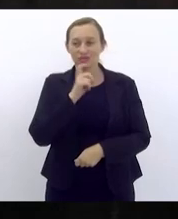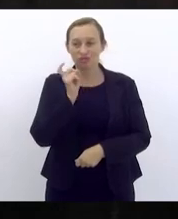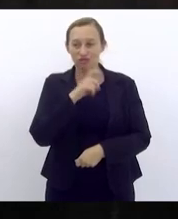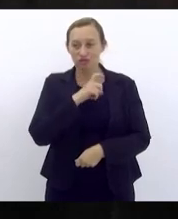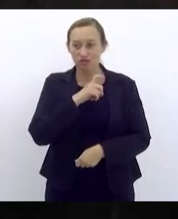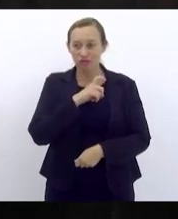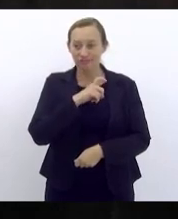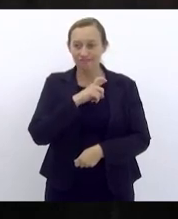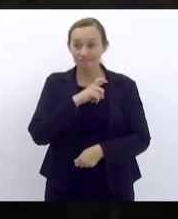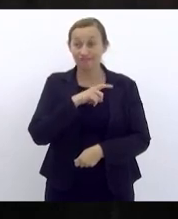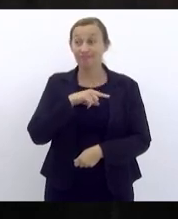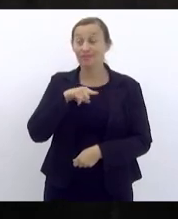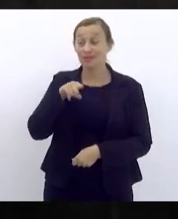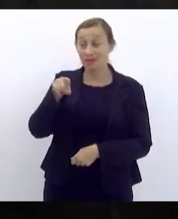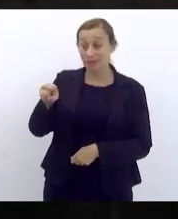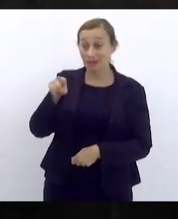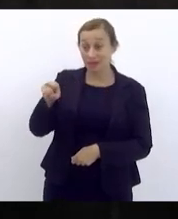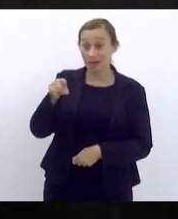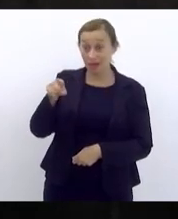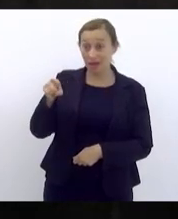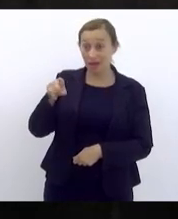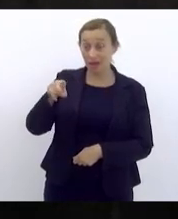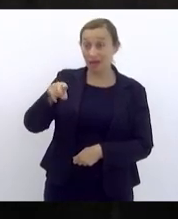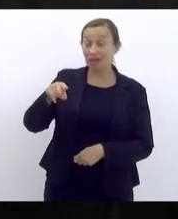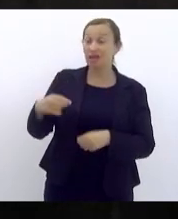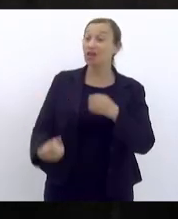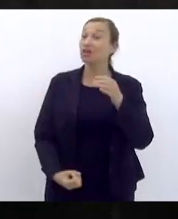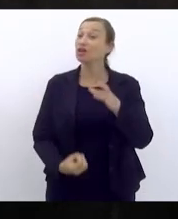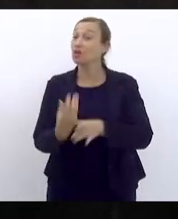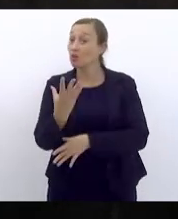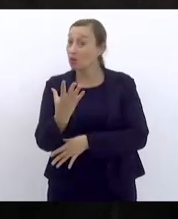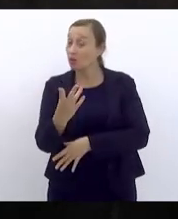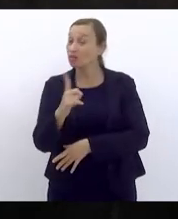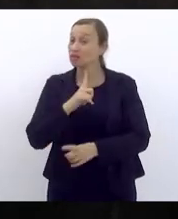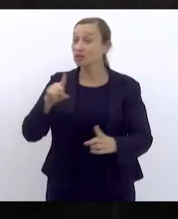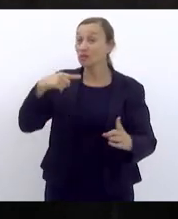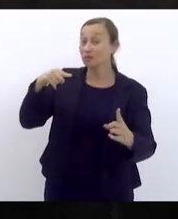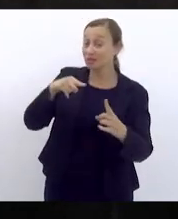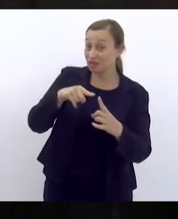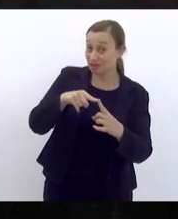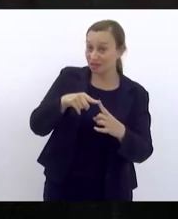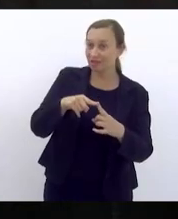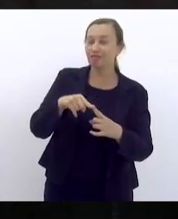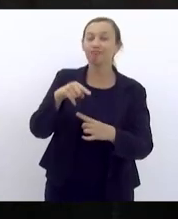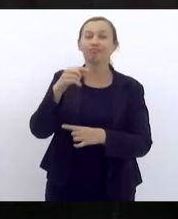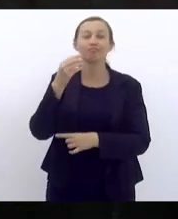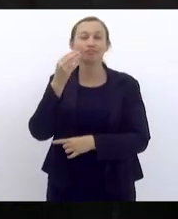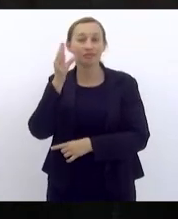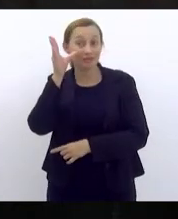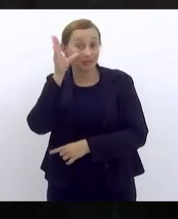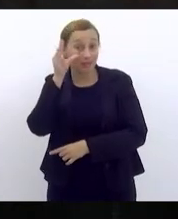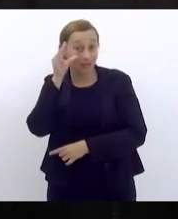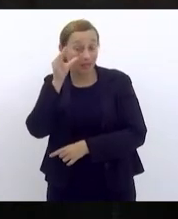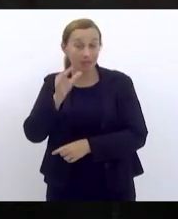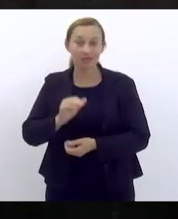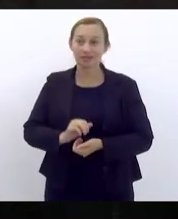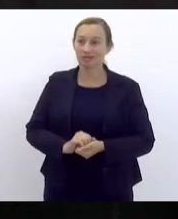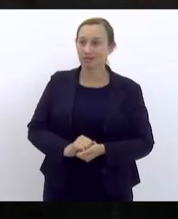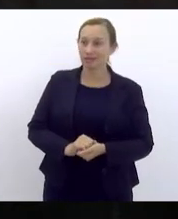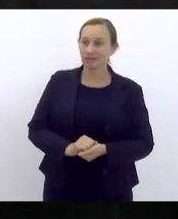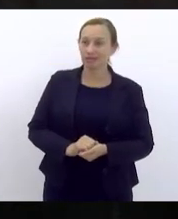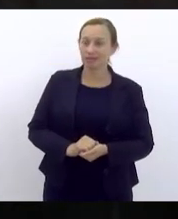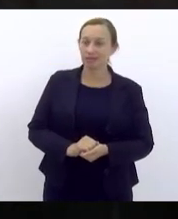que ela conseguiu construir tendo o objetivo e a intenção de